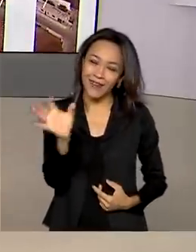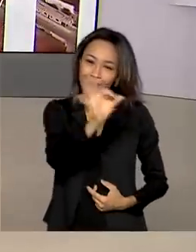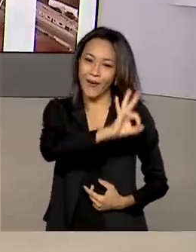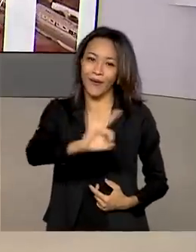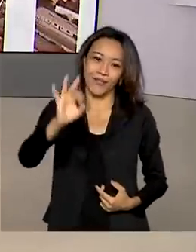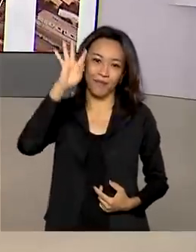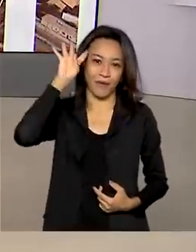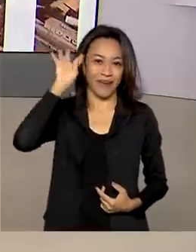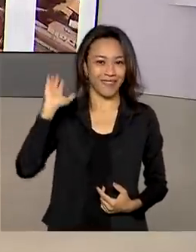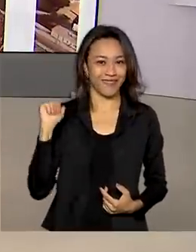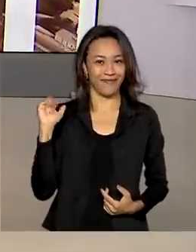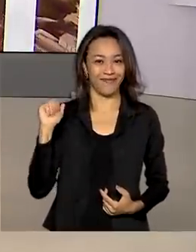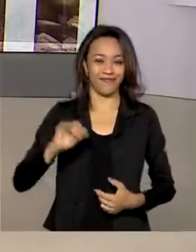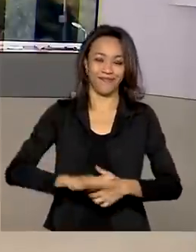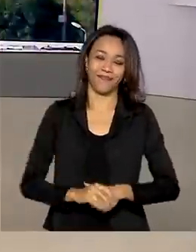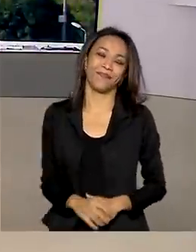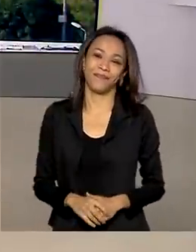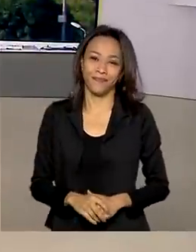quarta-feira para você, tchau, tchau.